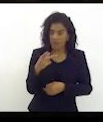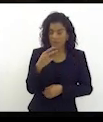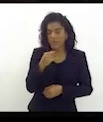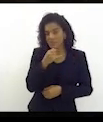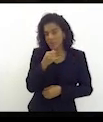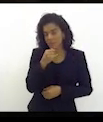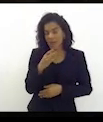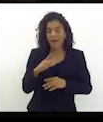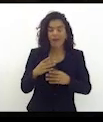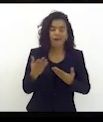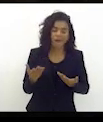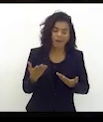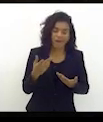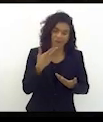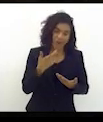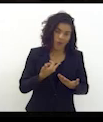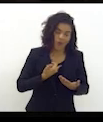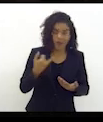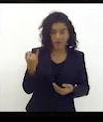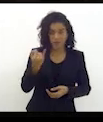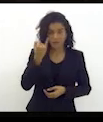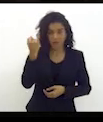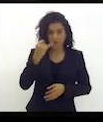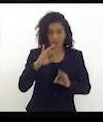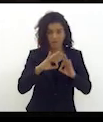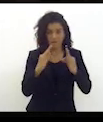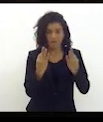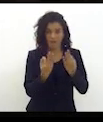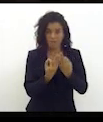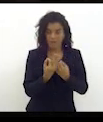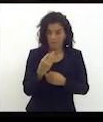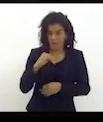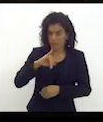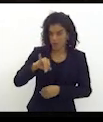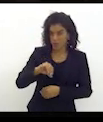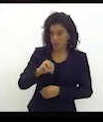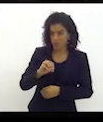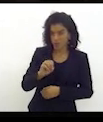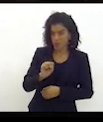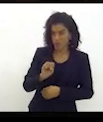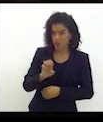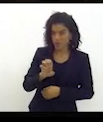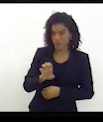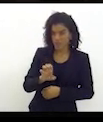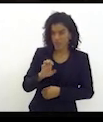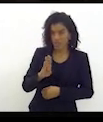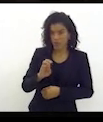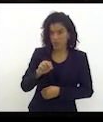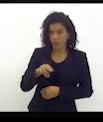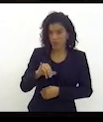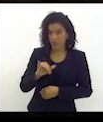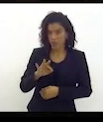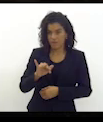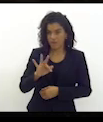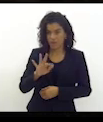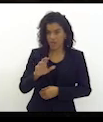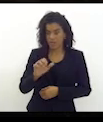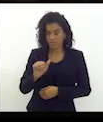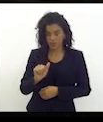por exemplo, a importância da família de José Bonifácio para a cidade, o Alex Novellino,